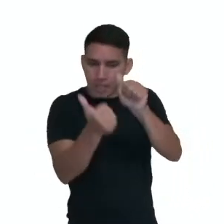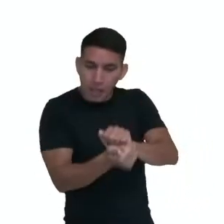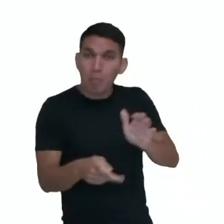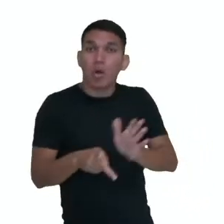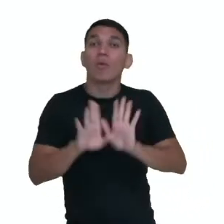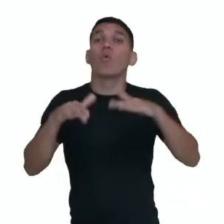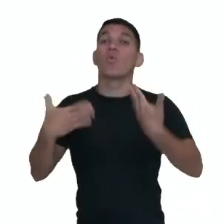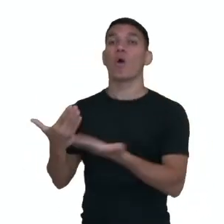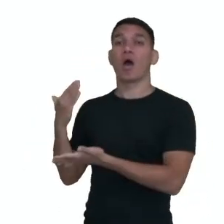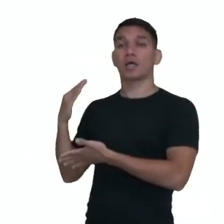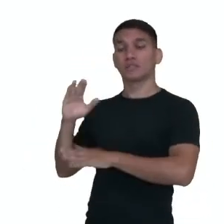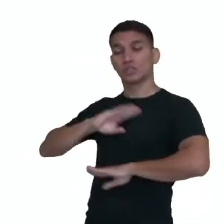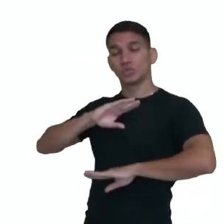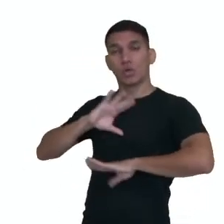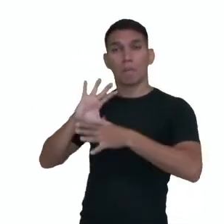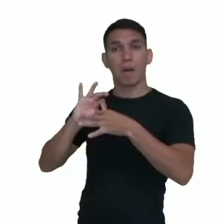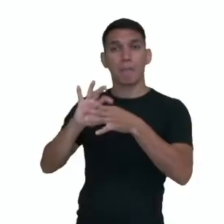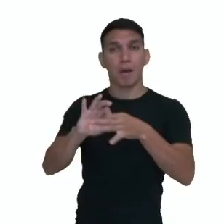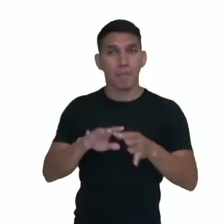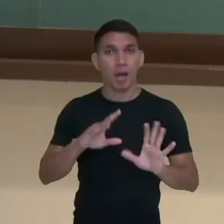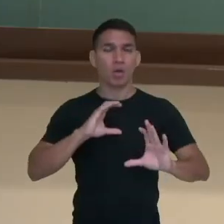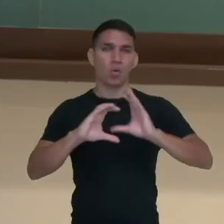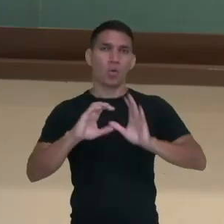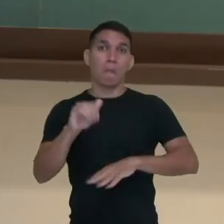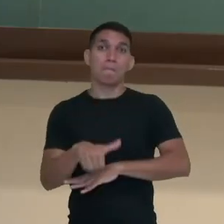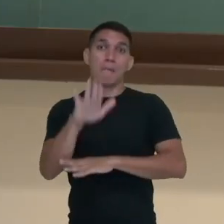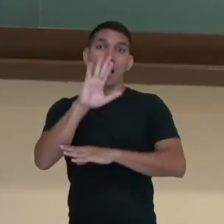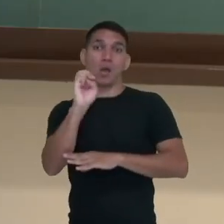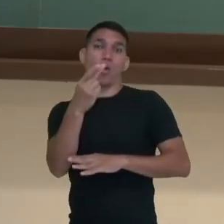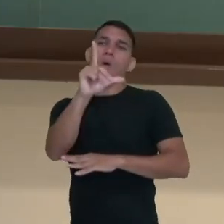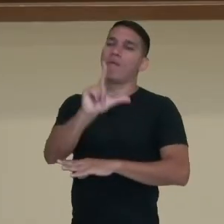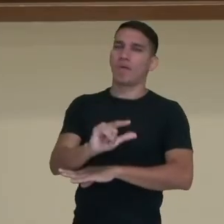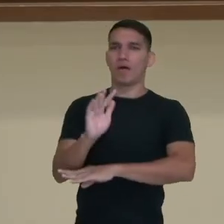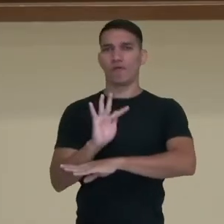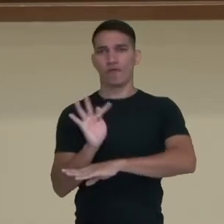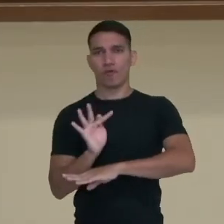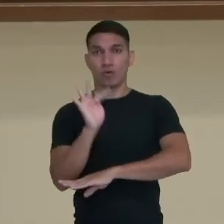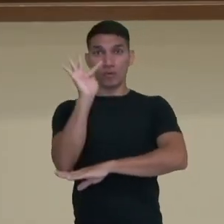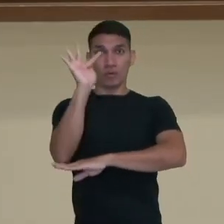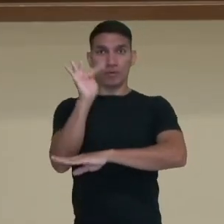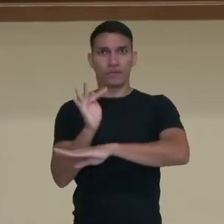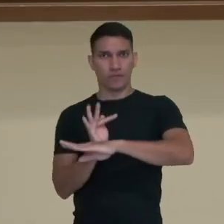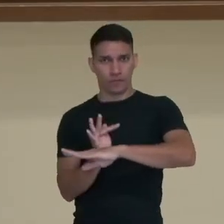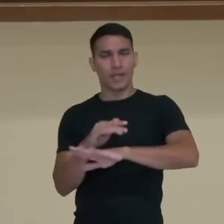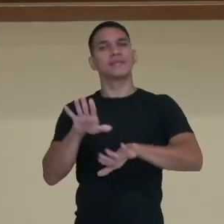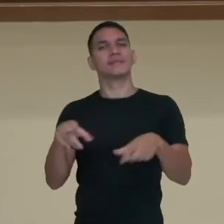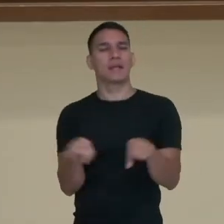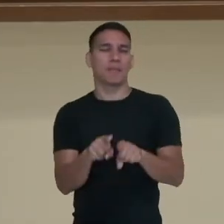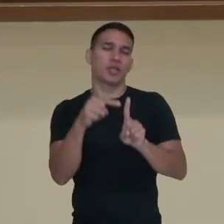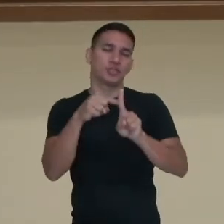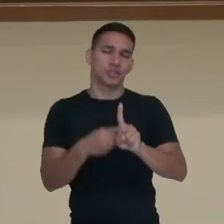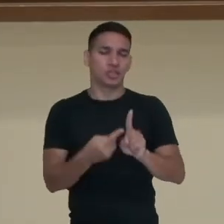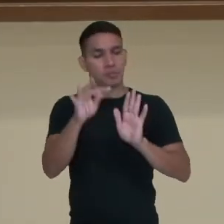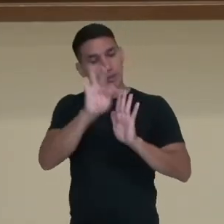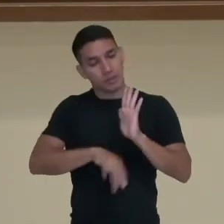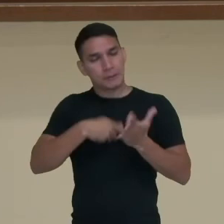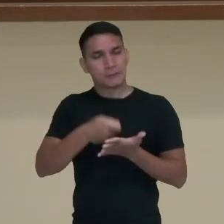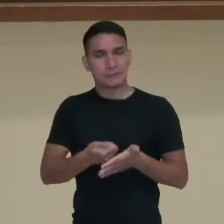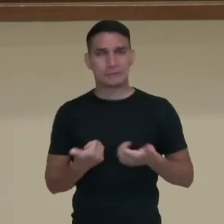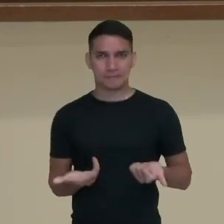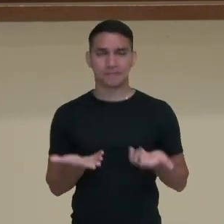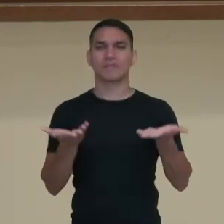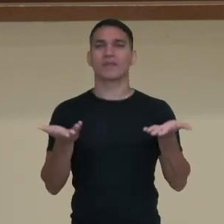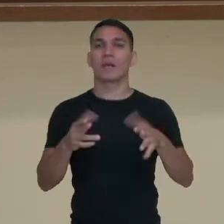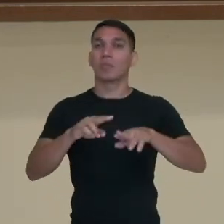situação comunicativa, mais ou menos formal e ao estilo exigido pelo texto, certo?